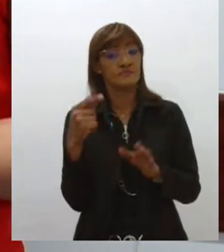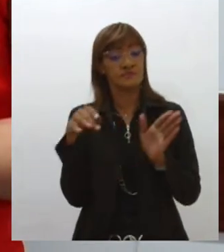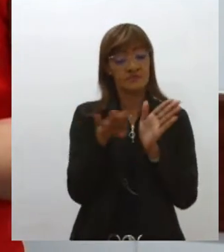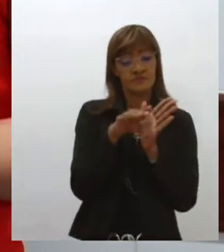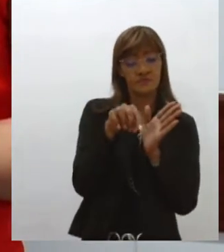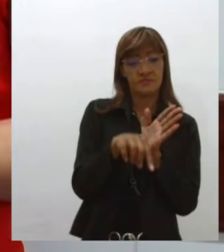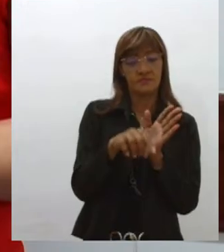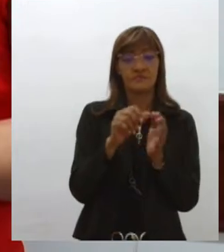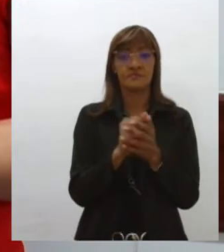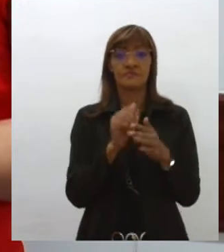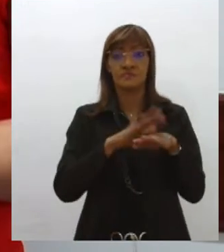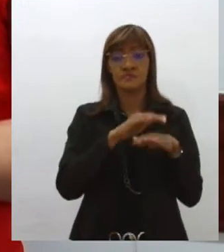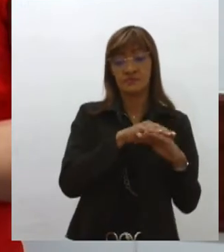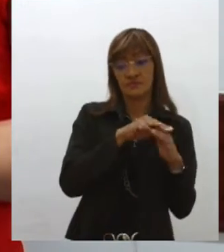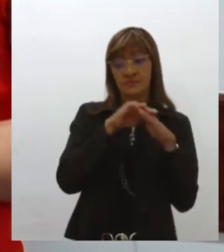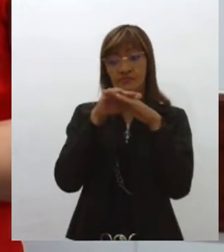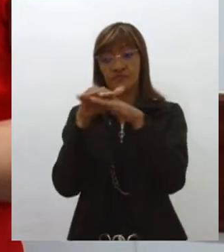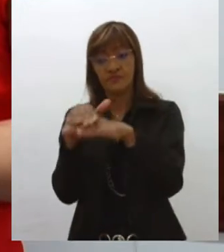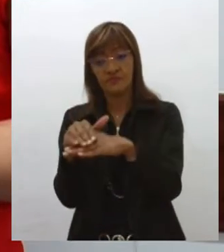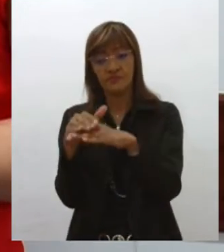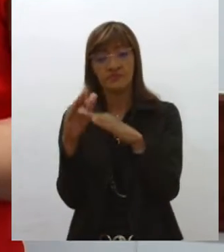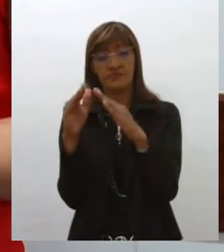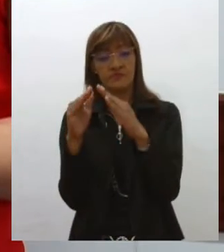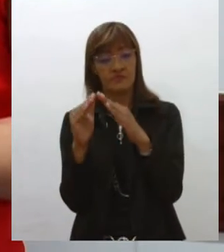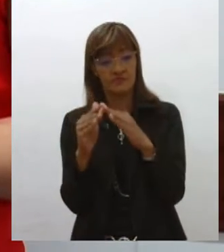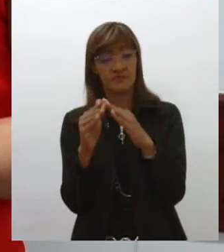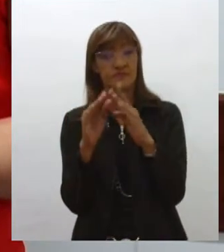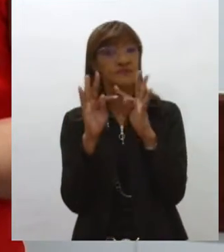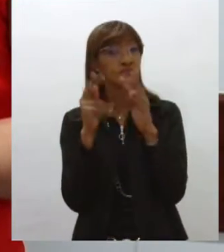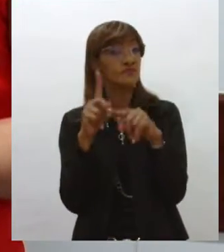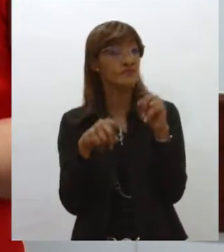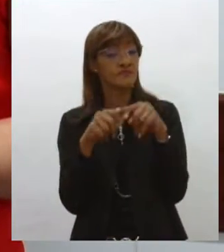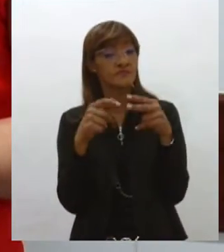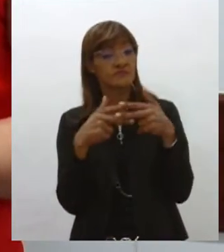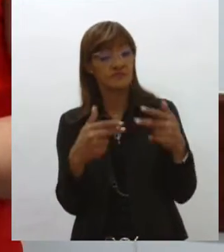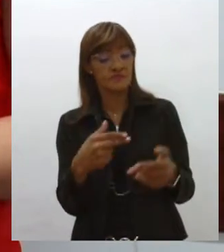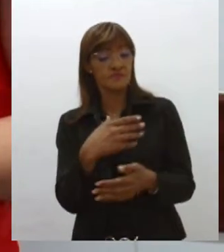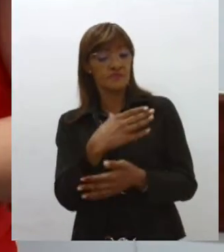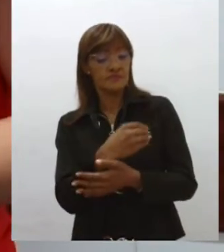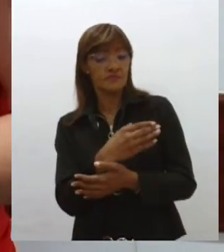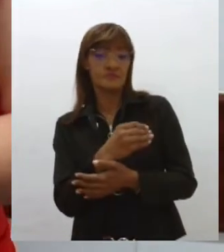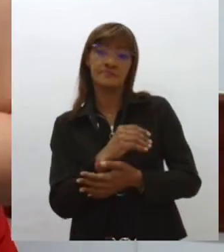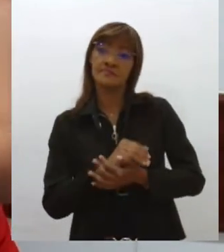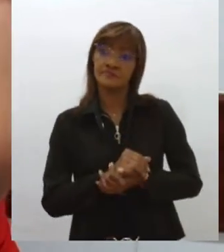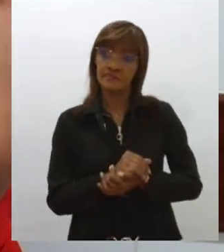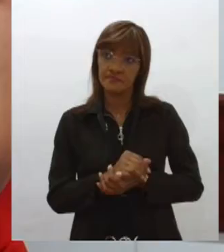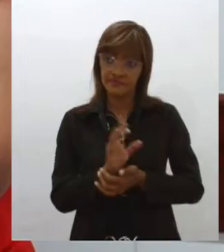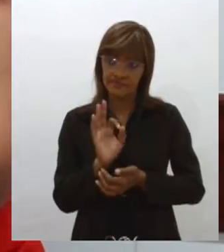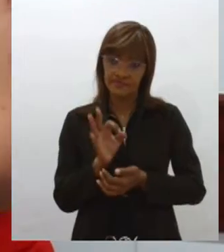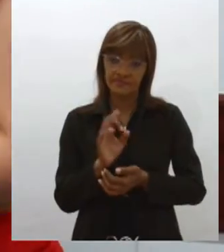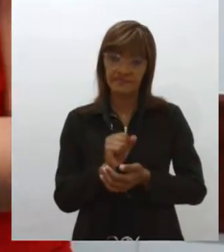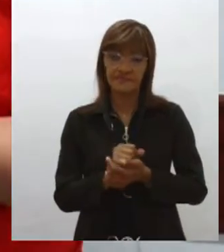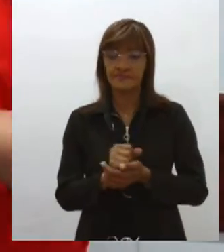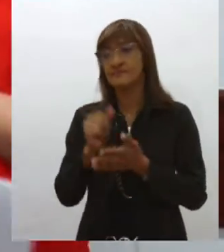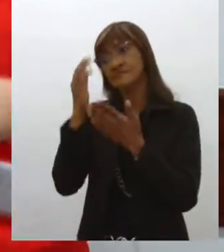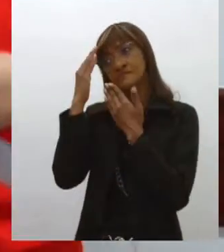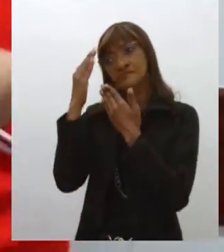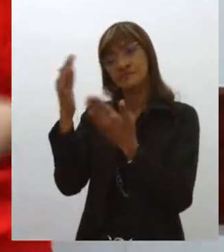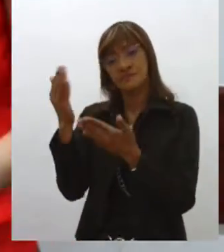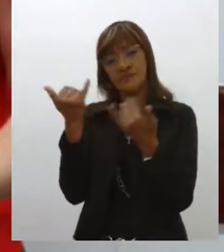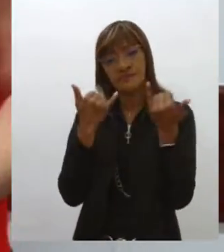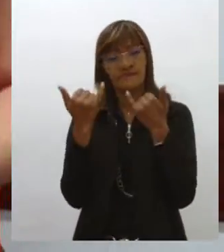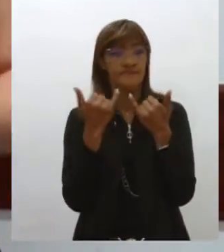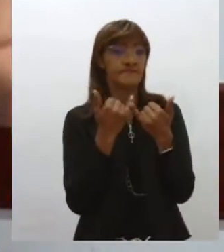A gente vai até a casa dela, leva os fracinhos, leva todo o material e faz todo o monitoramento, tá bom? Muito obrigada pelas informações, Magda.